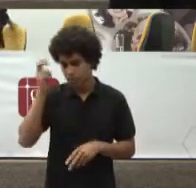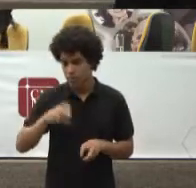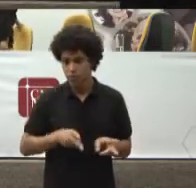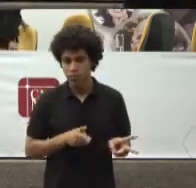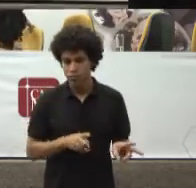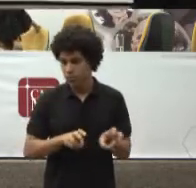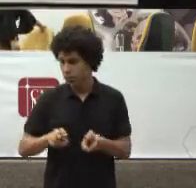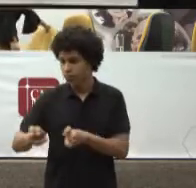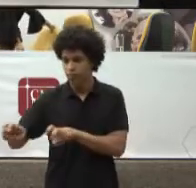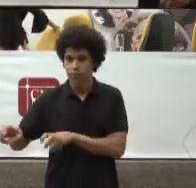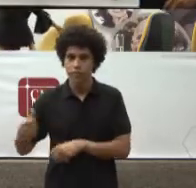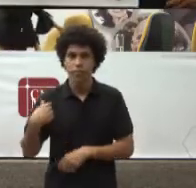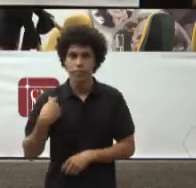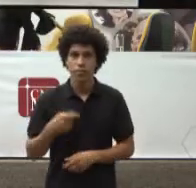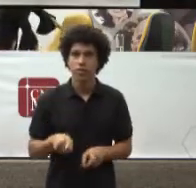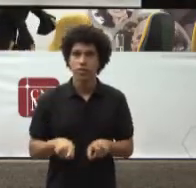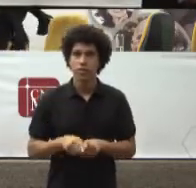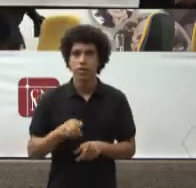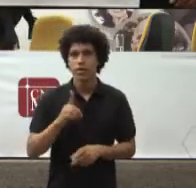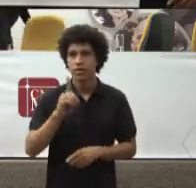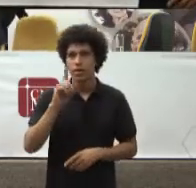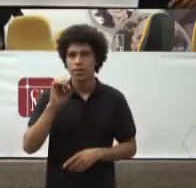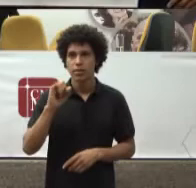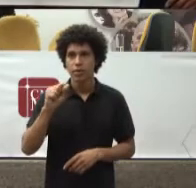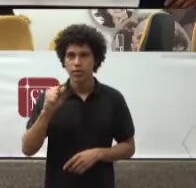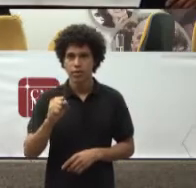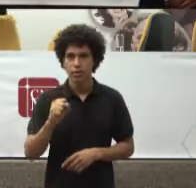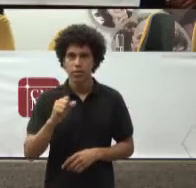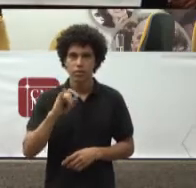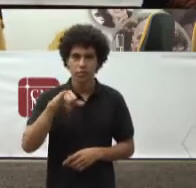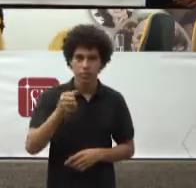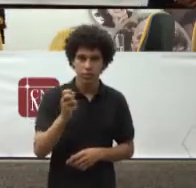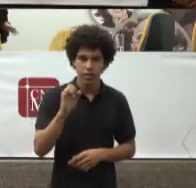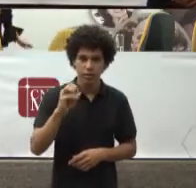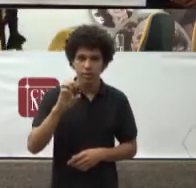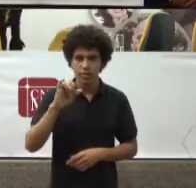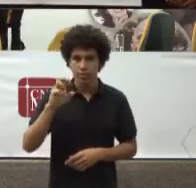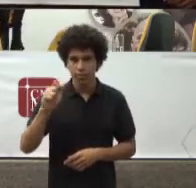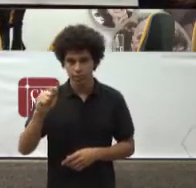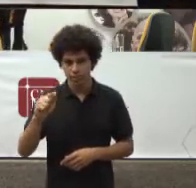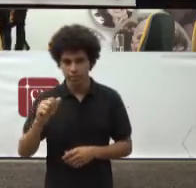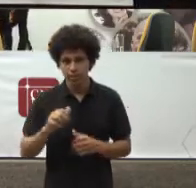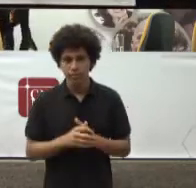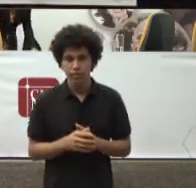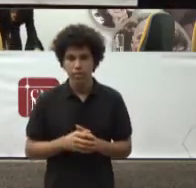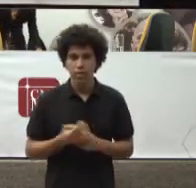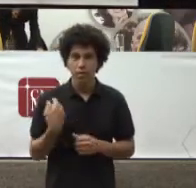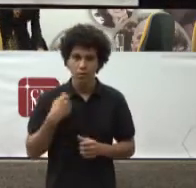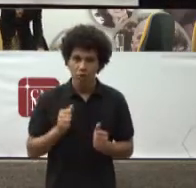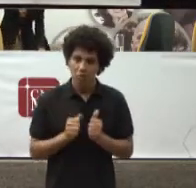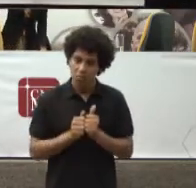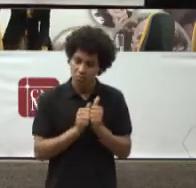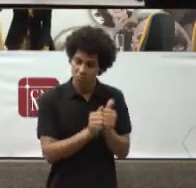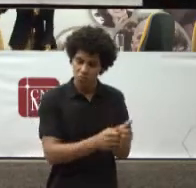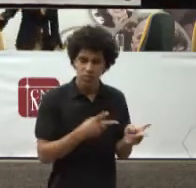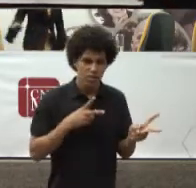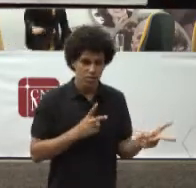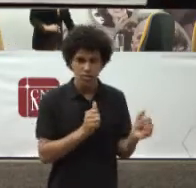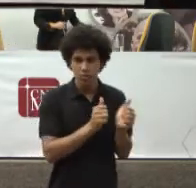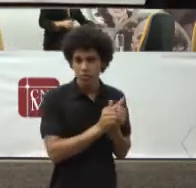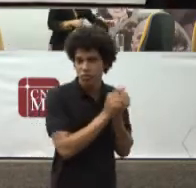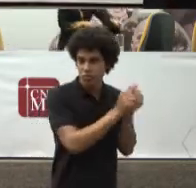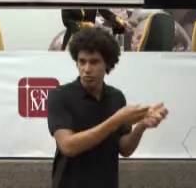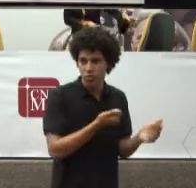desembargador João Pedro Gebran O desembargador Gebran Meu companheiro No comitê Nacional Do Fórum da Saúde